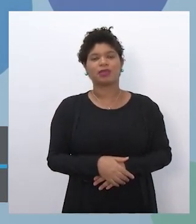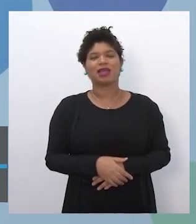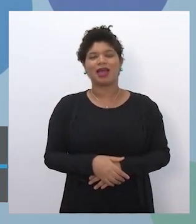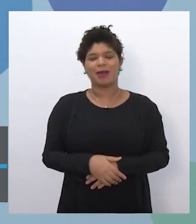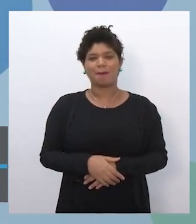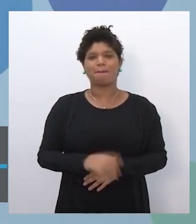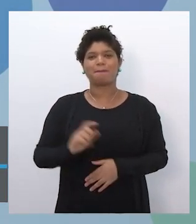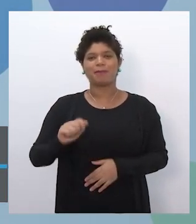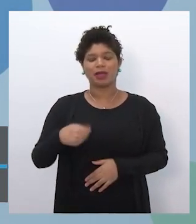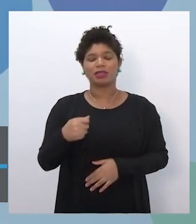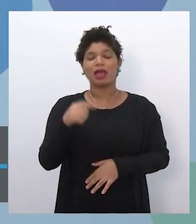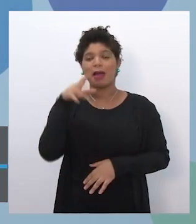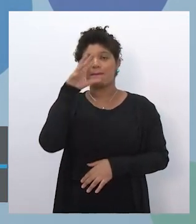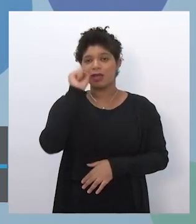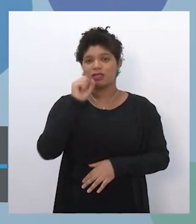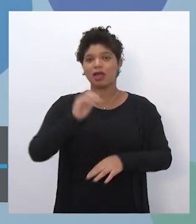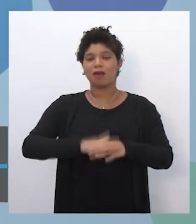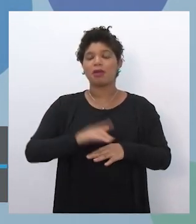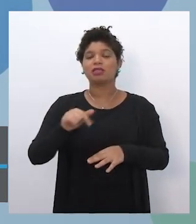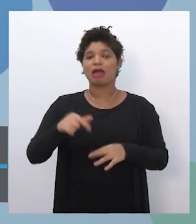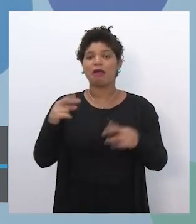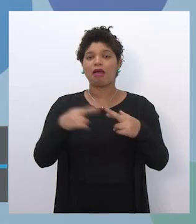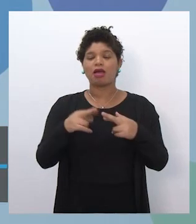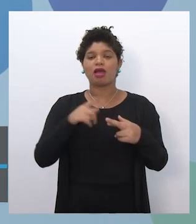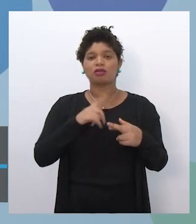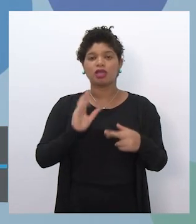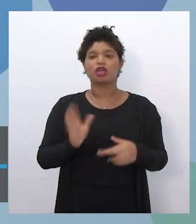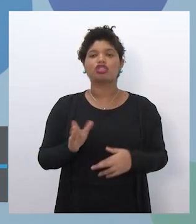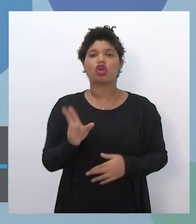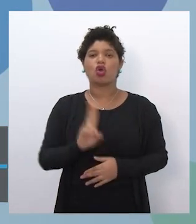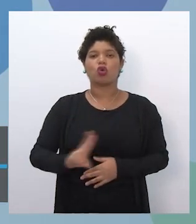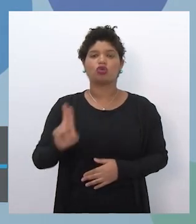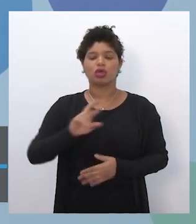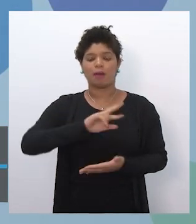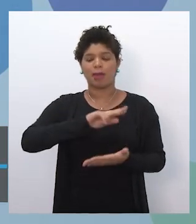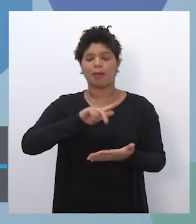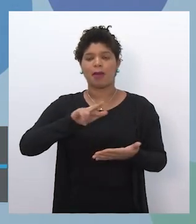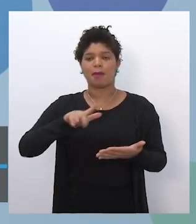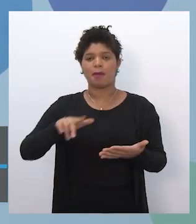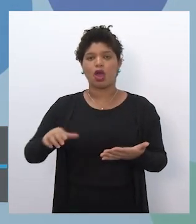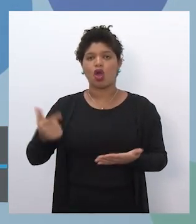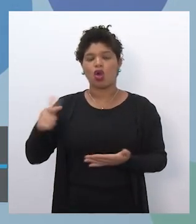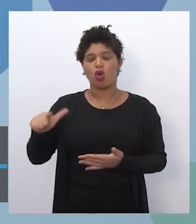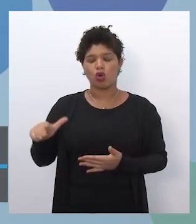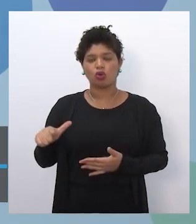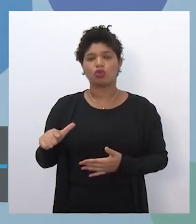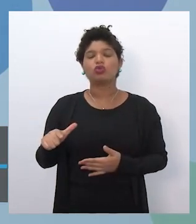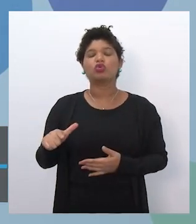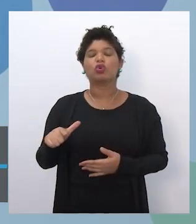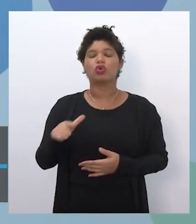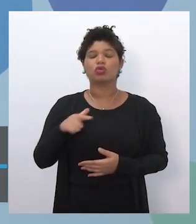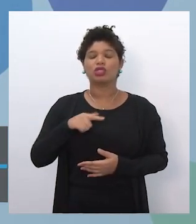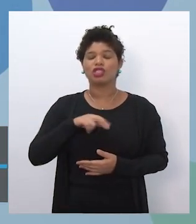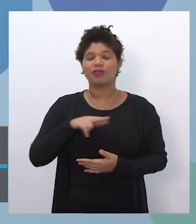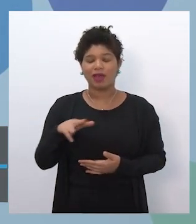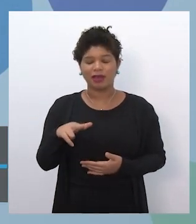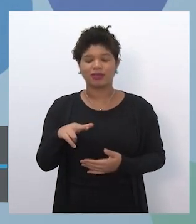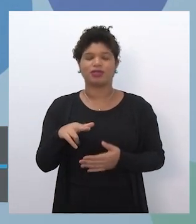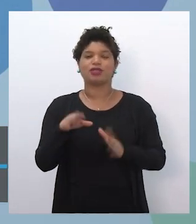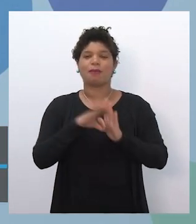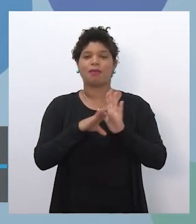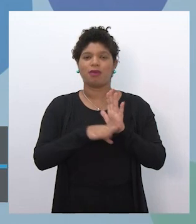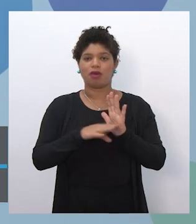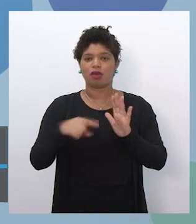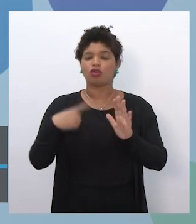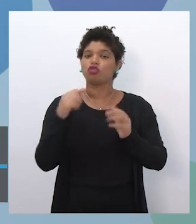aprendizagens que a nossa rede já tem, já se utiliza em várias dimensões em outros programas, nós vamos estar juntos